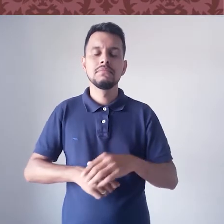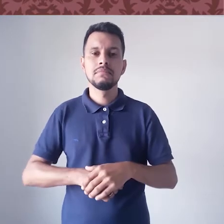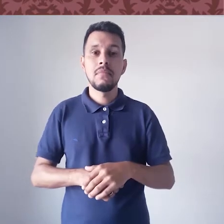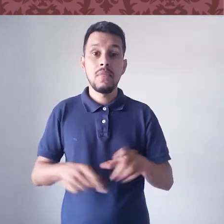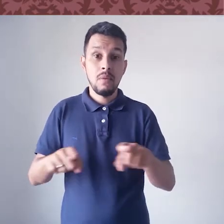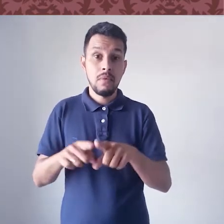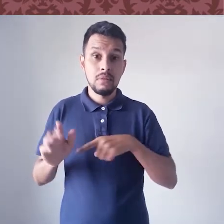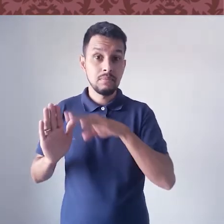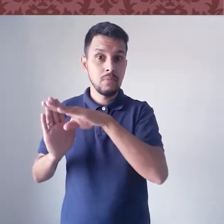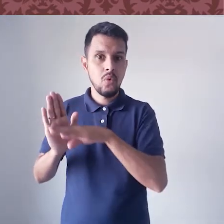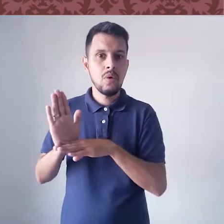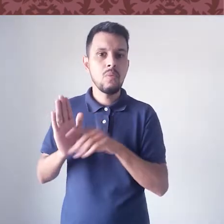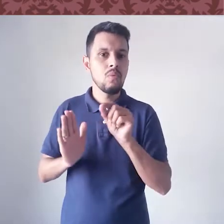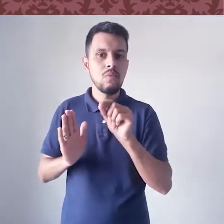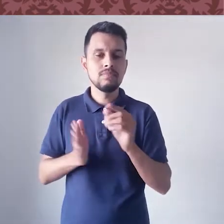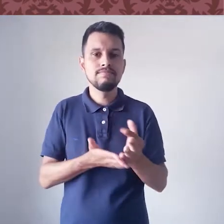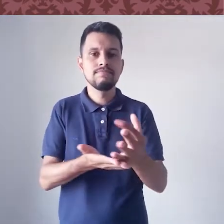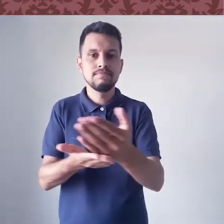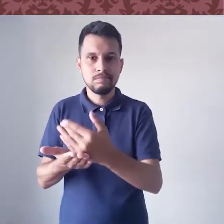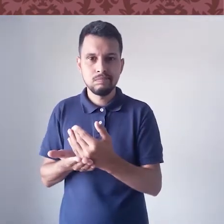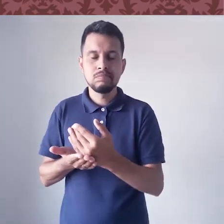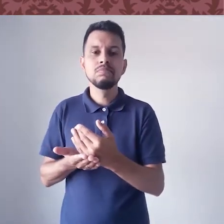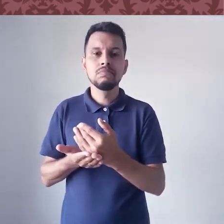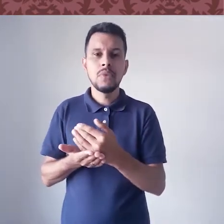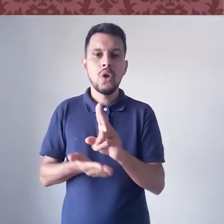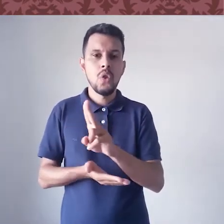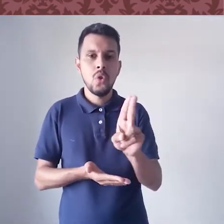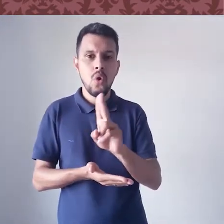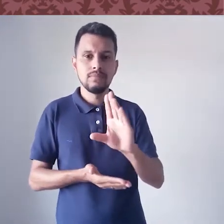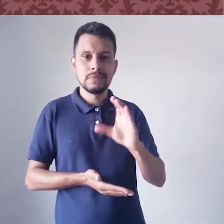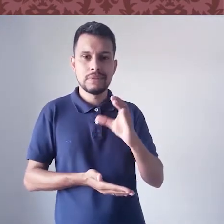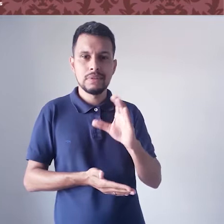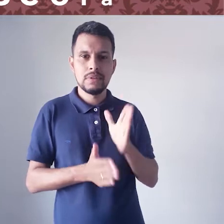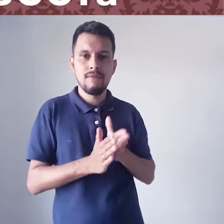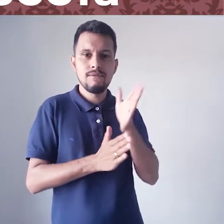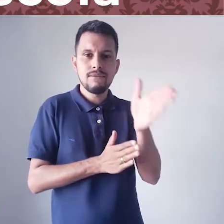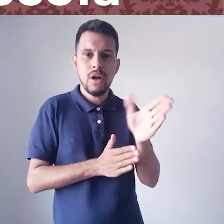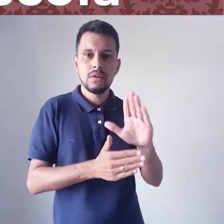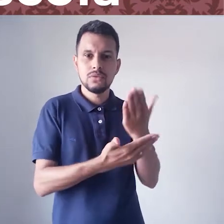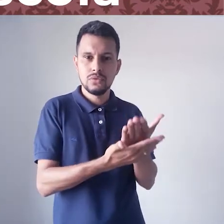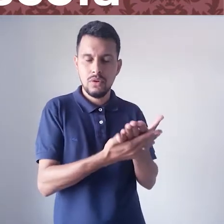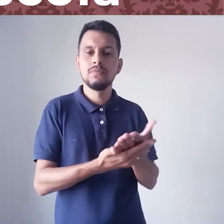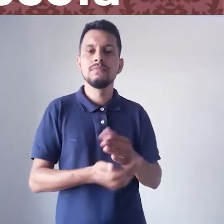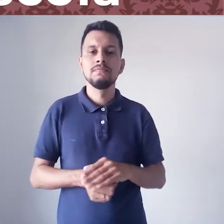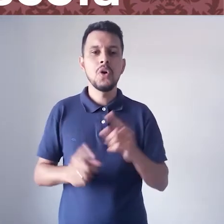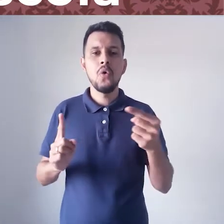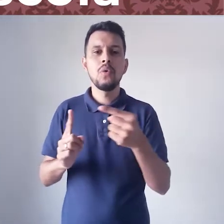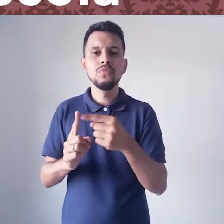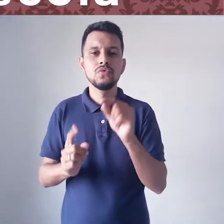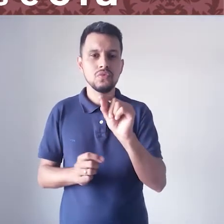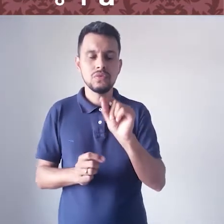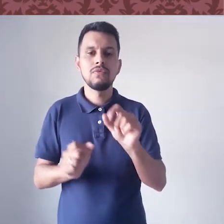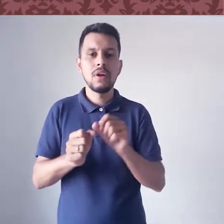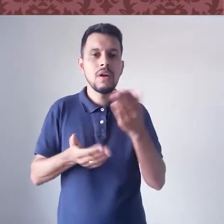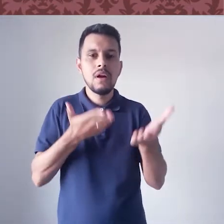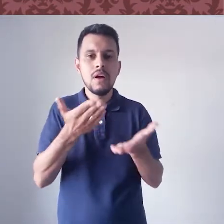réplicas. Nós temos um programa de extensão, que é chamado Programa Ciência Vai Escola, que tem finalidade